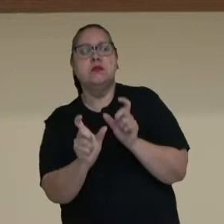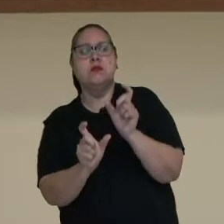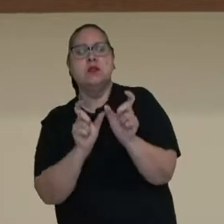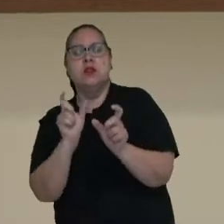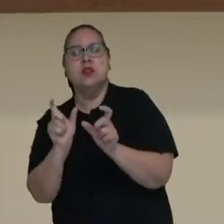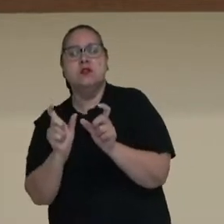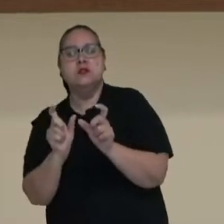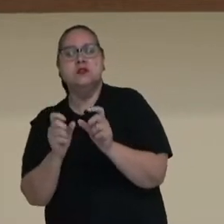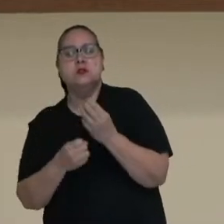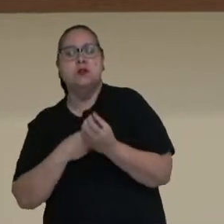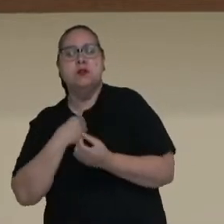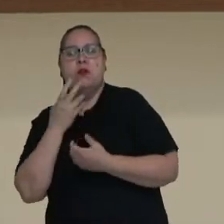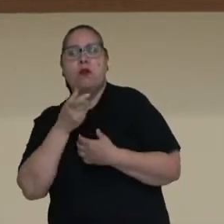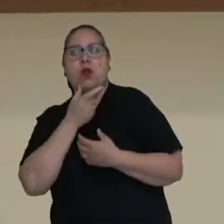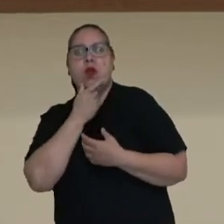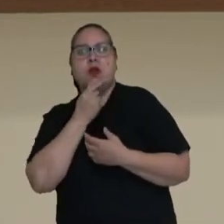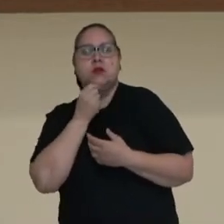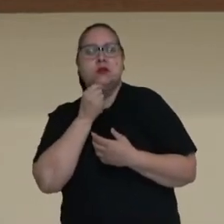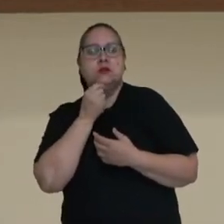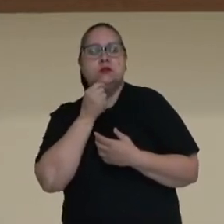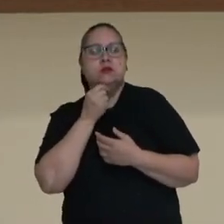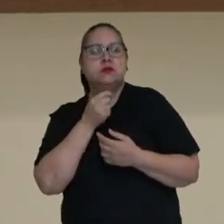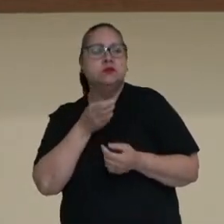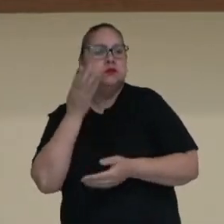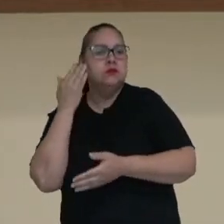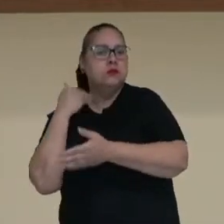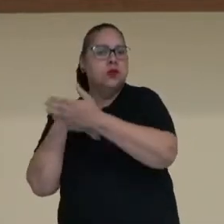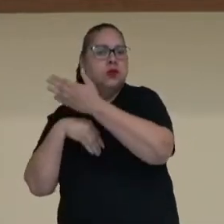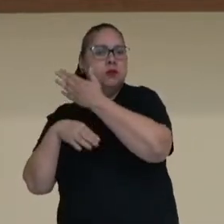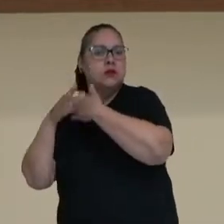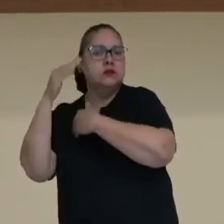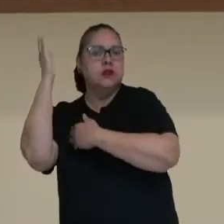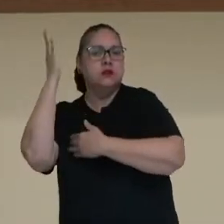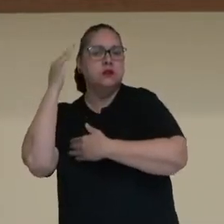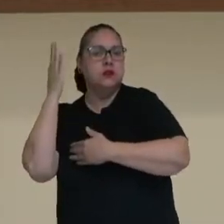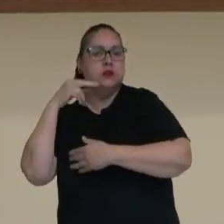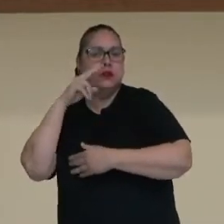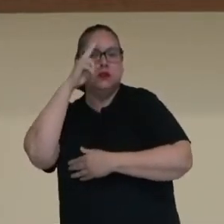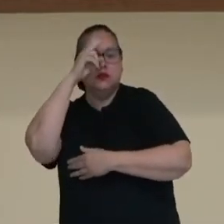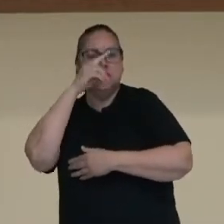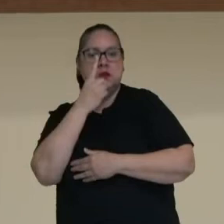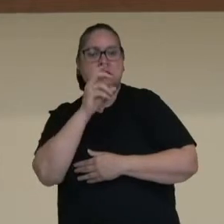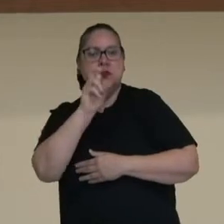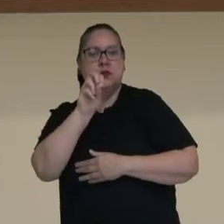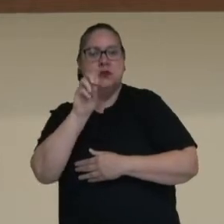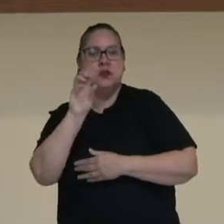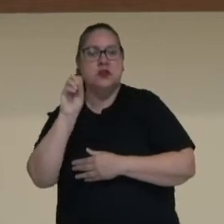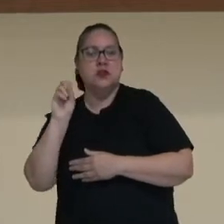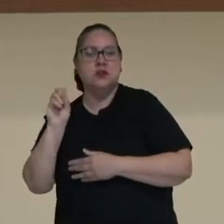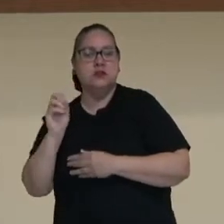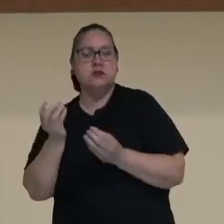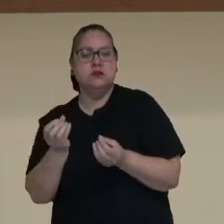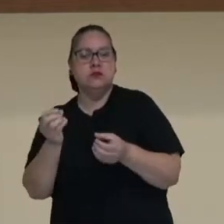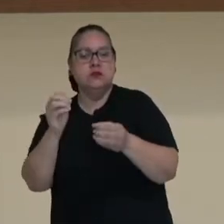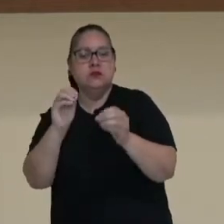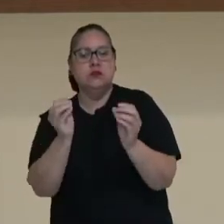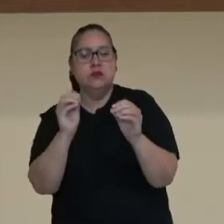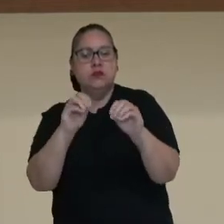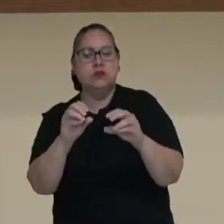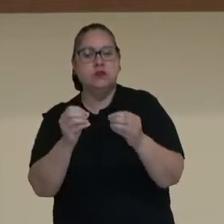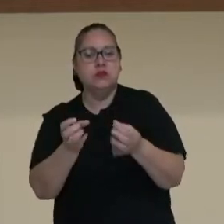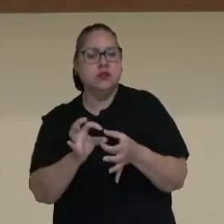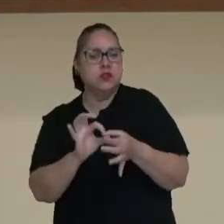modernista, revisitando a história do Brasil lá de 1500, e colocando questões